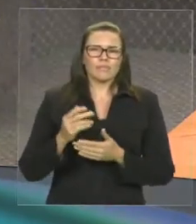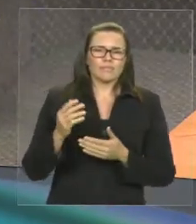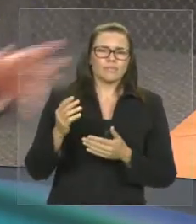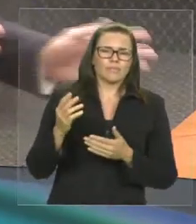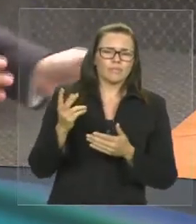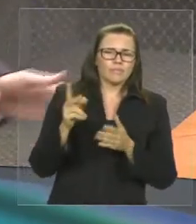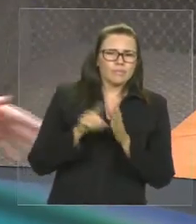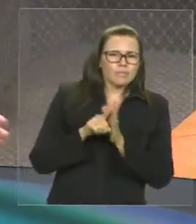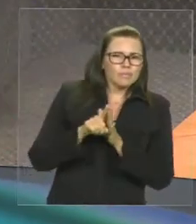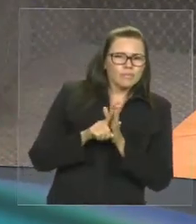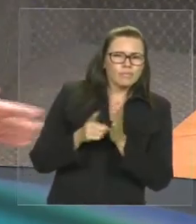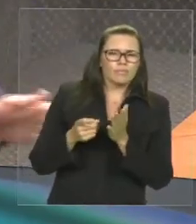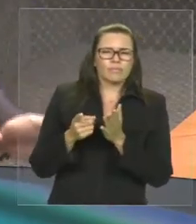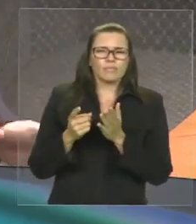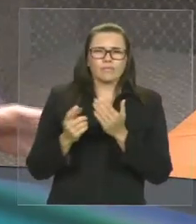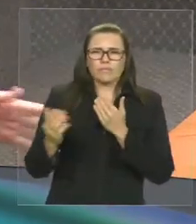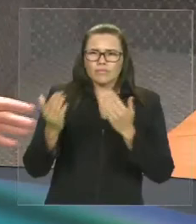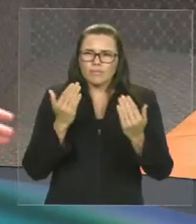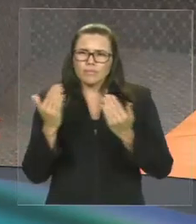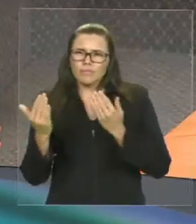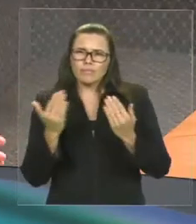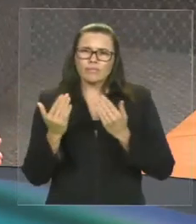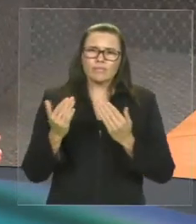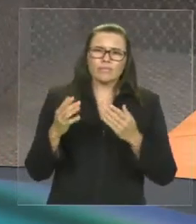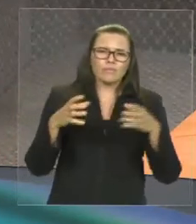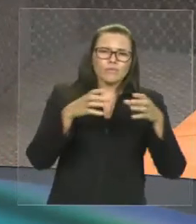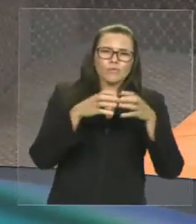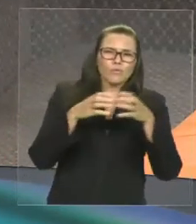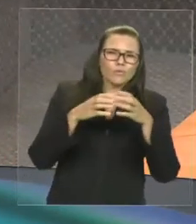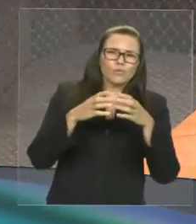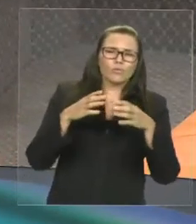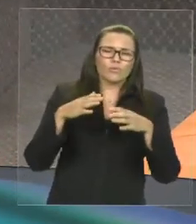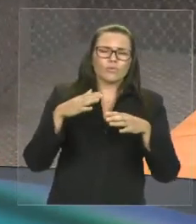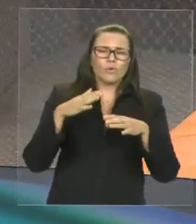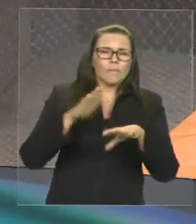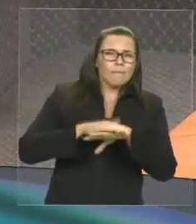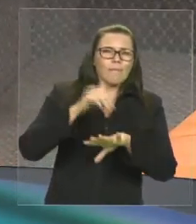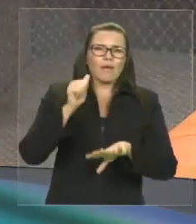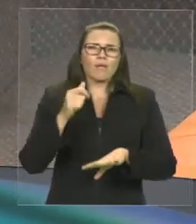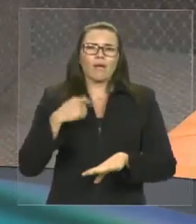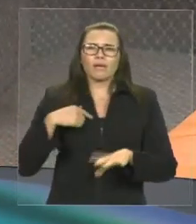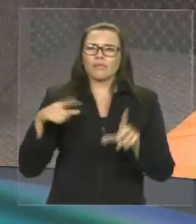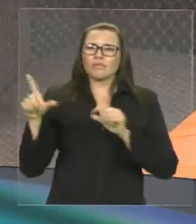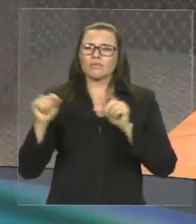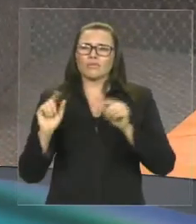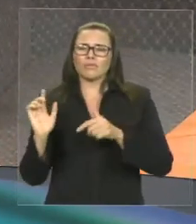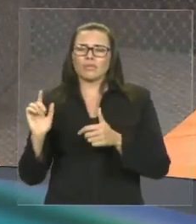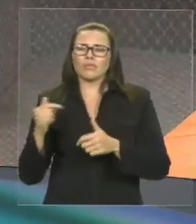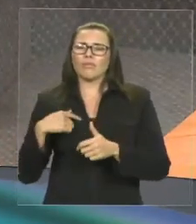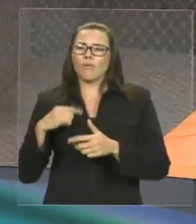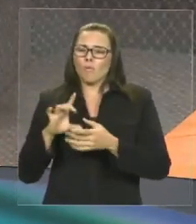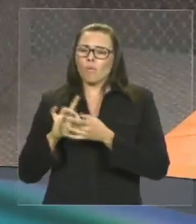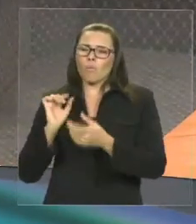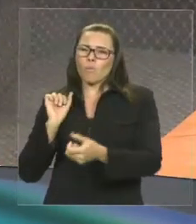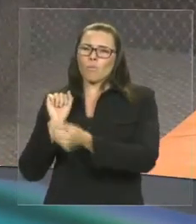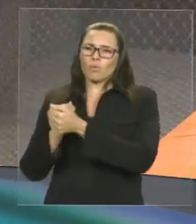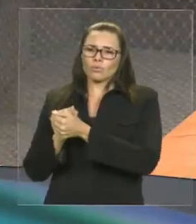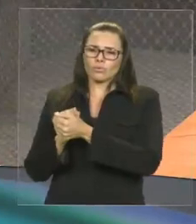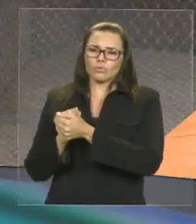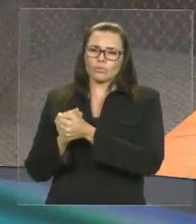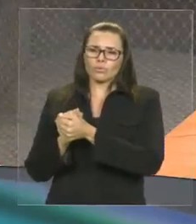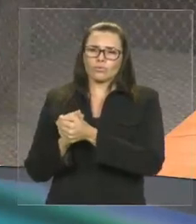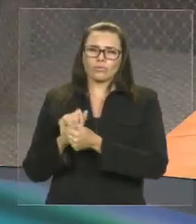A história não é favorável a esse tipo de debate, de argumentação de Vossa Excelência.